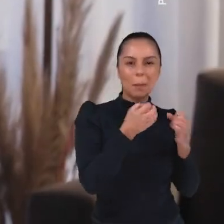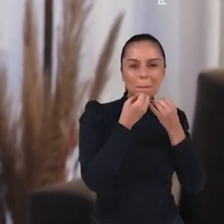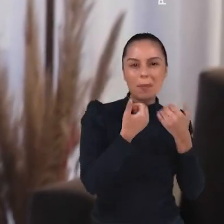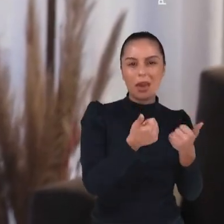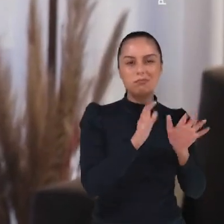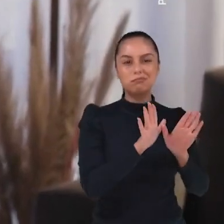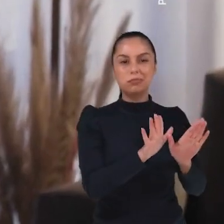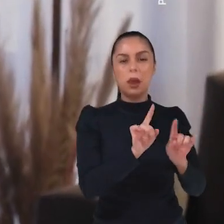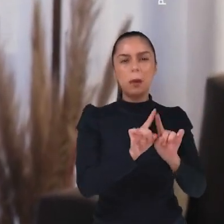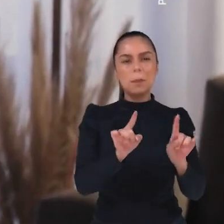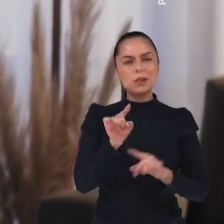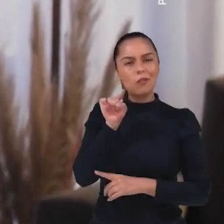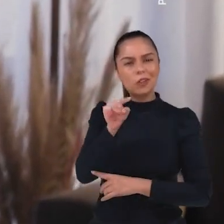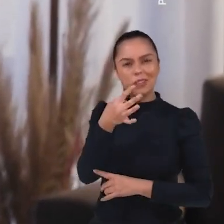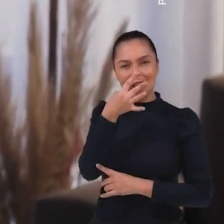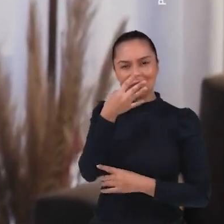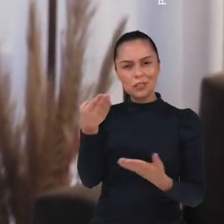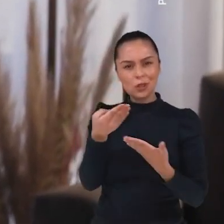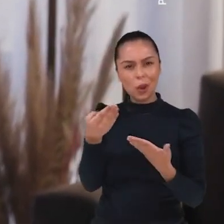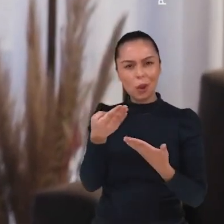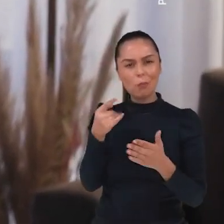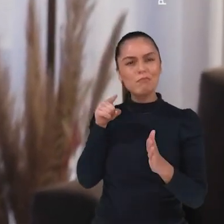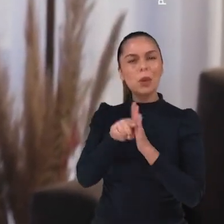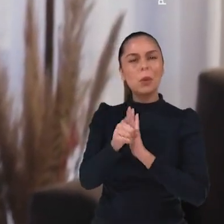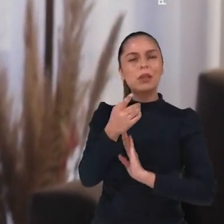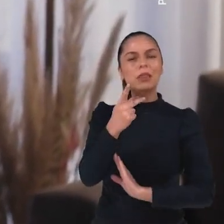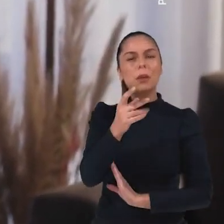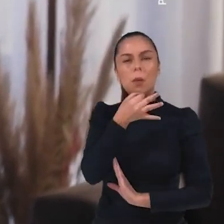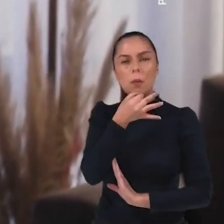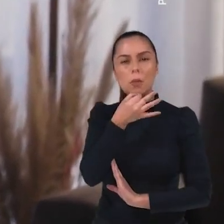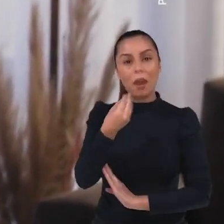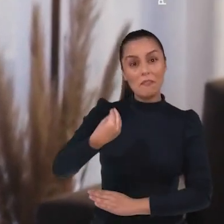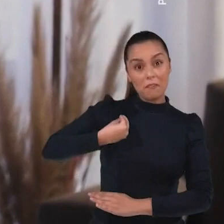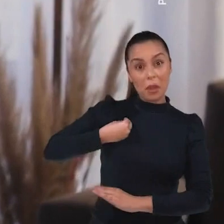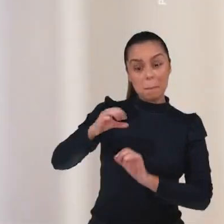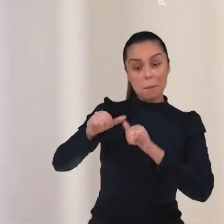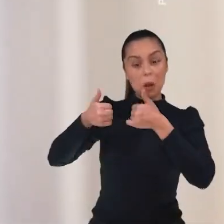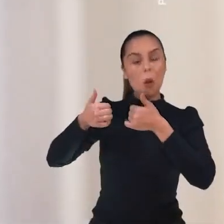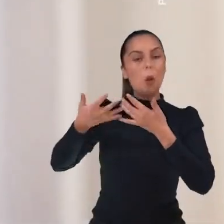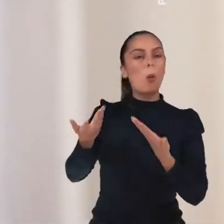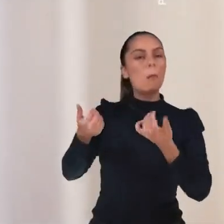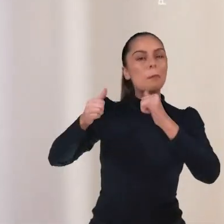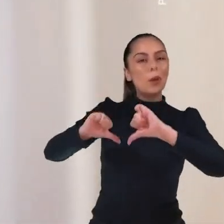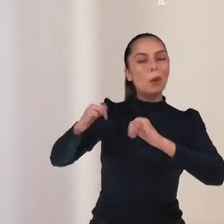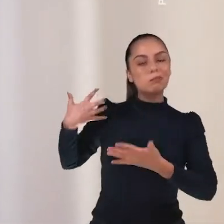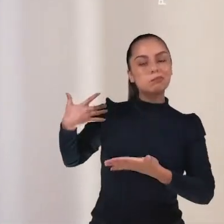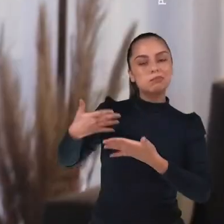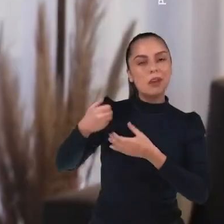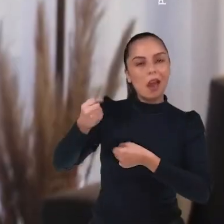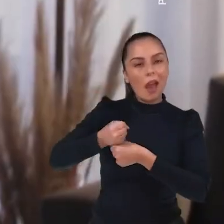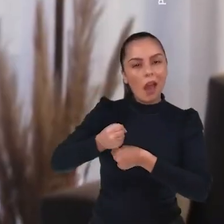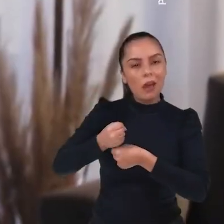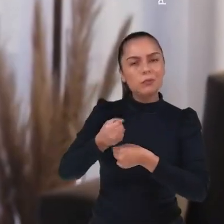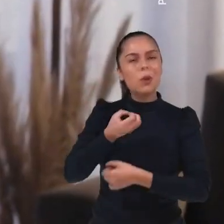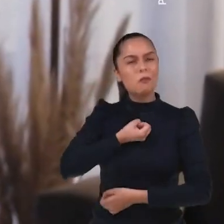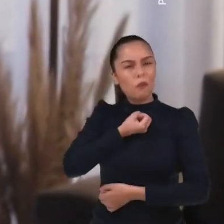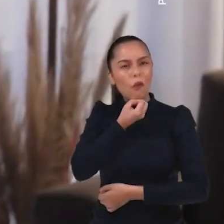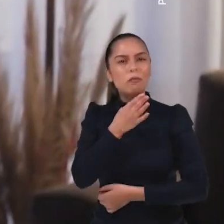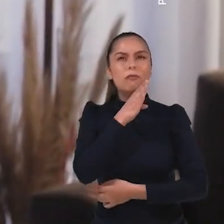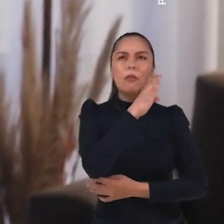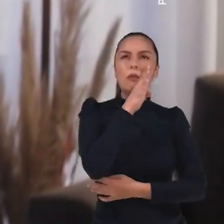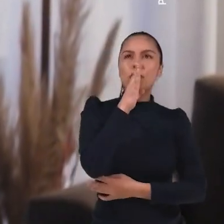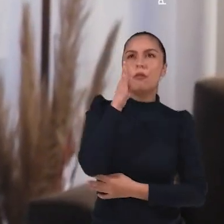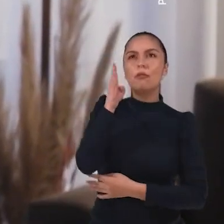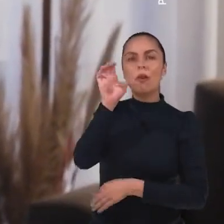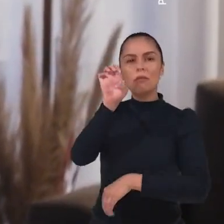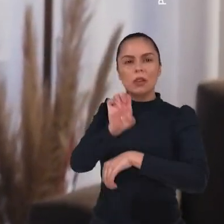que tá me assistindo agora? A tua vida melhorou ou piorou nos últimos anos? Deixa eu te falar uma coisa. Andei muito por esse